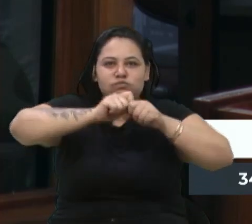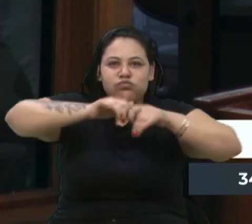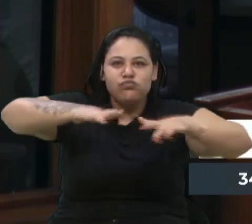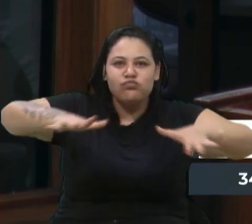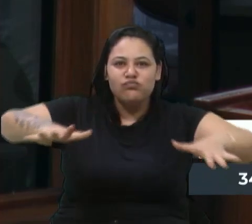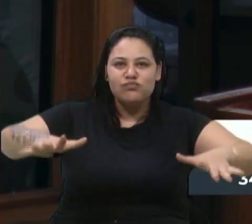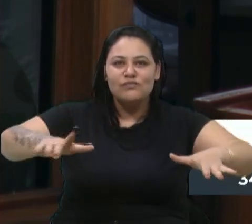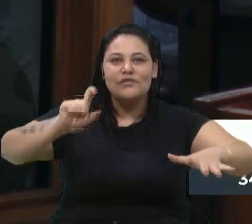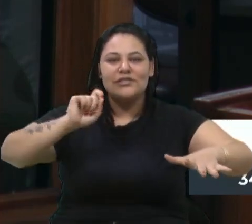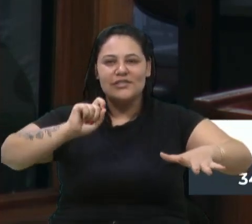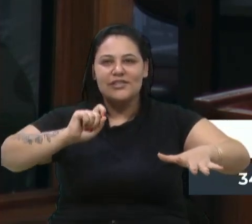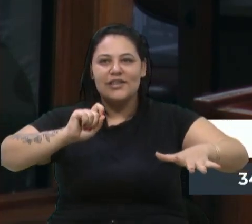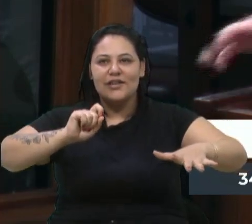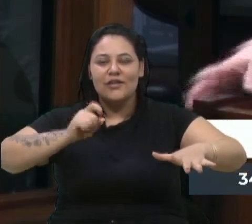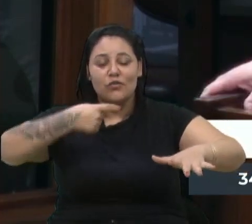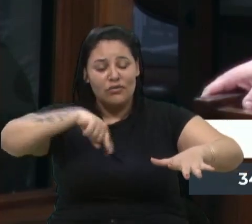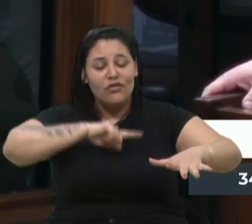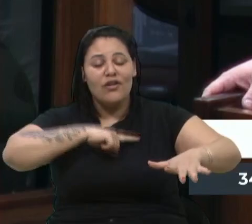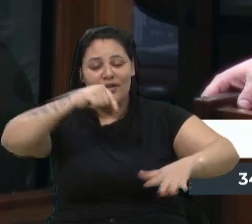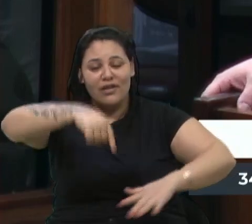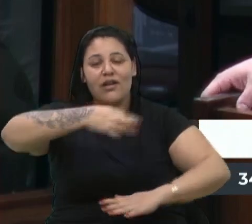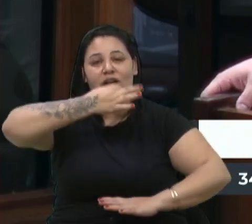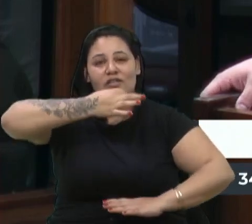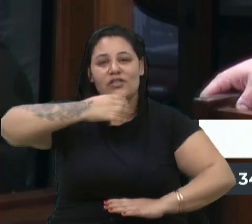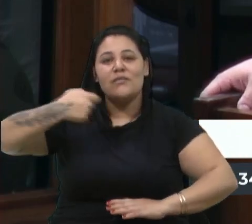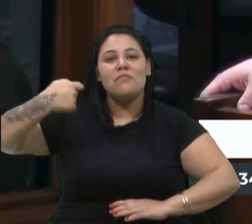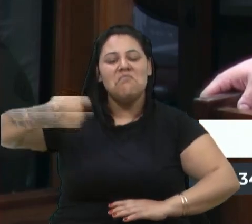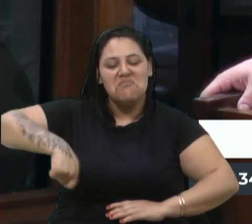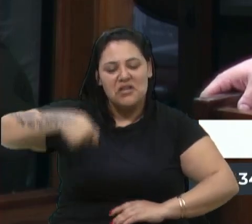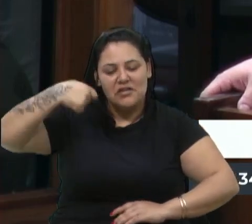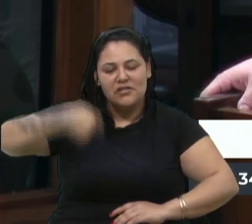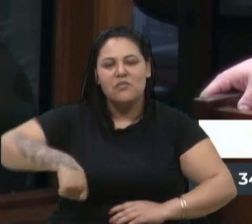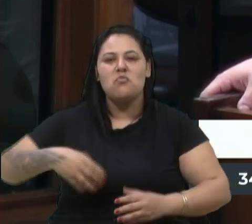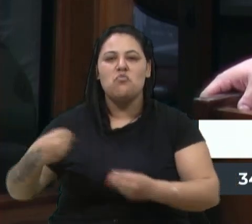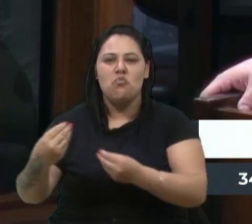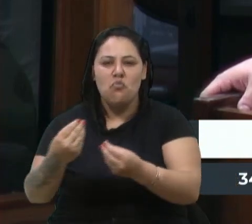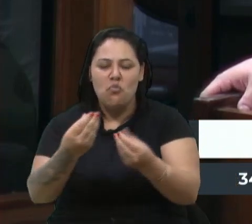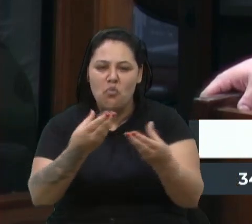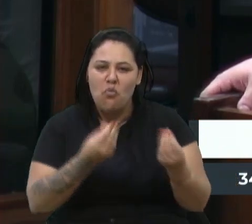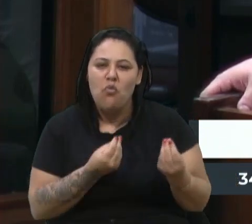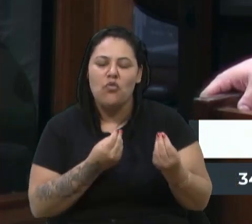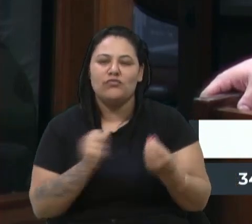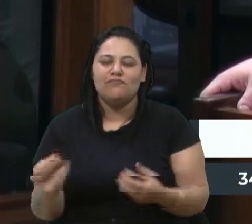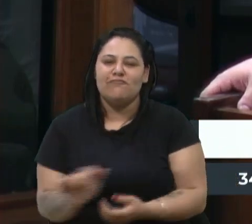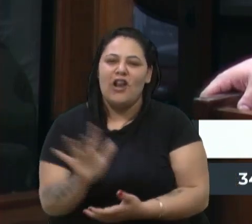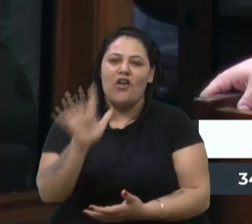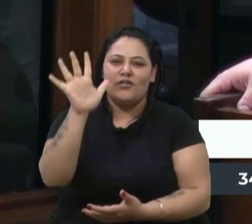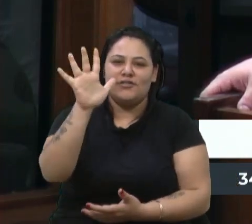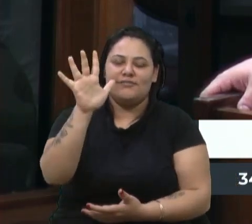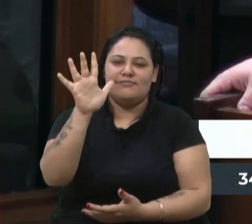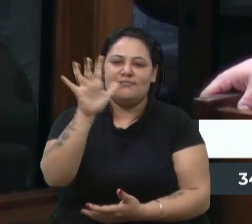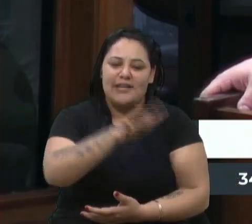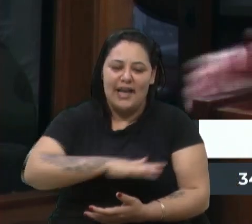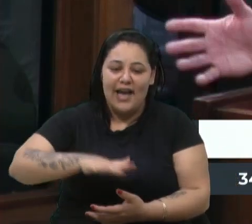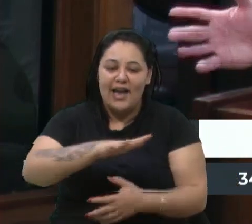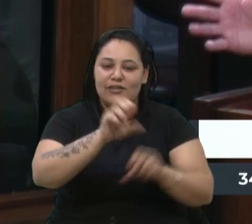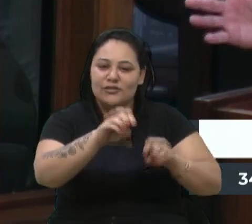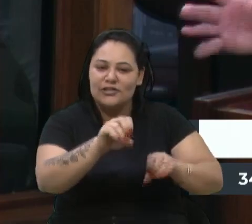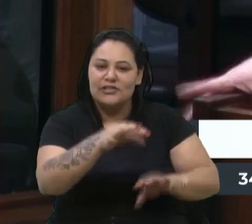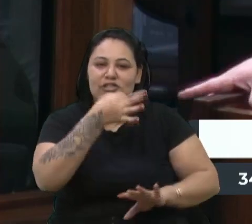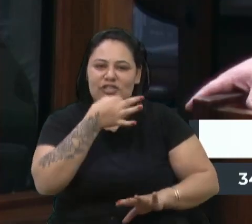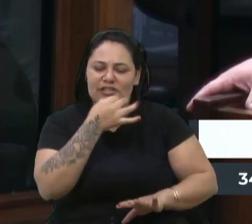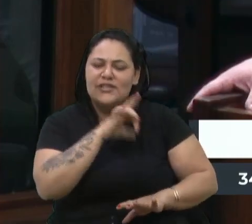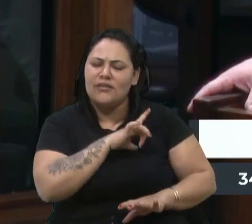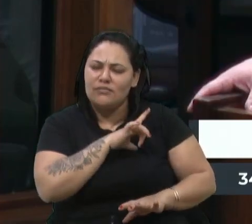o que nós precisamos, e muito, e muito, na nossa educação de Caxias. Uma educação de